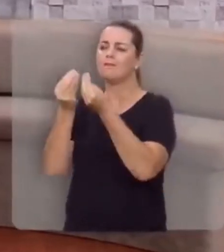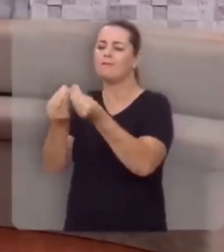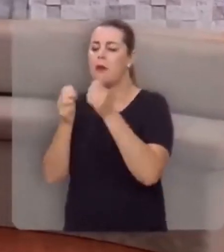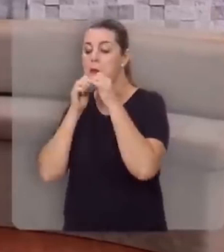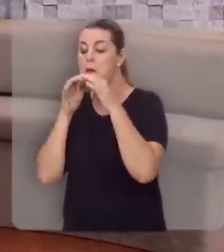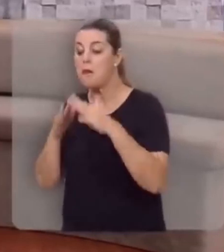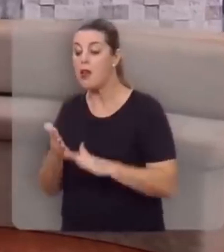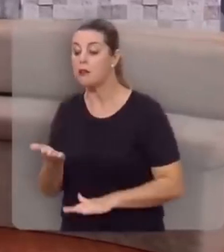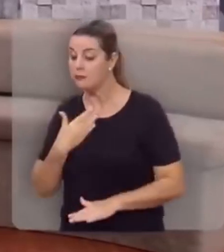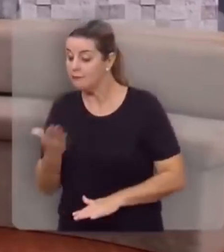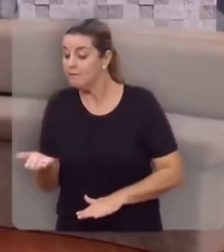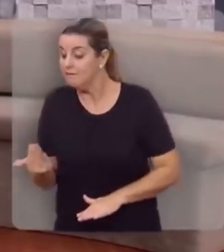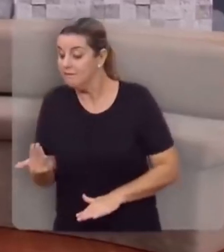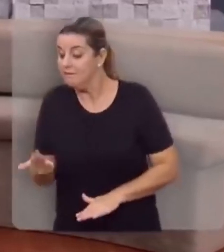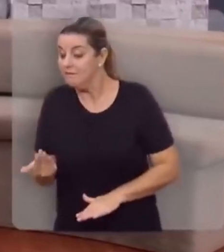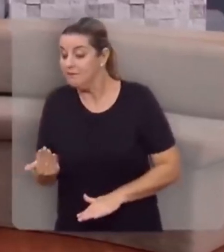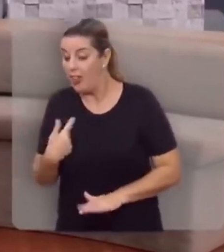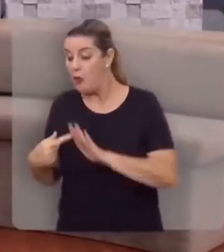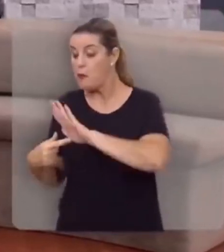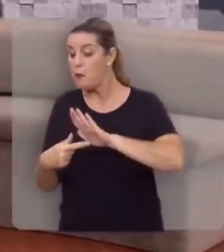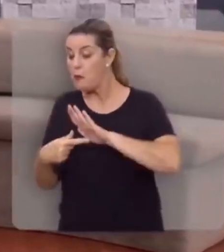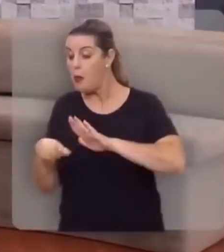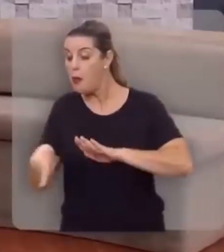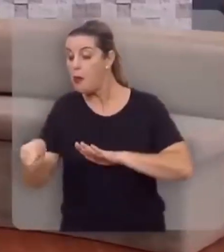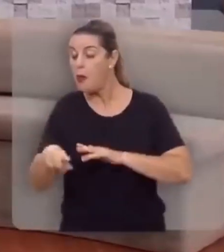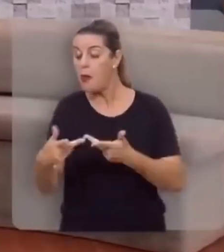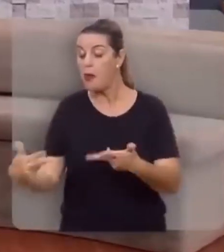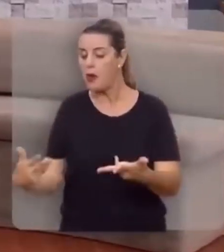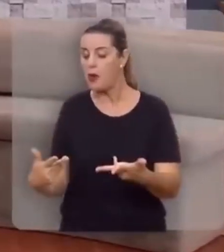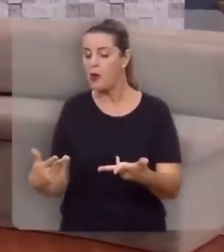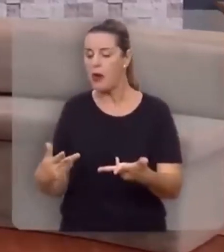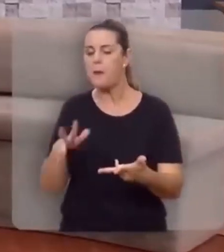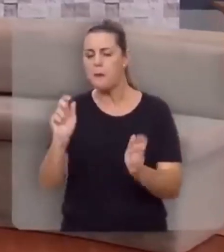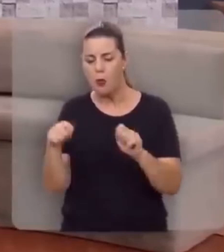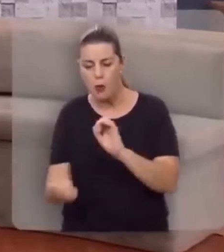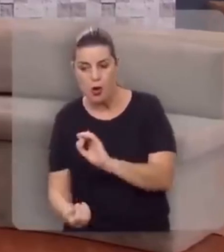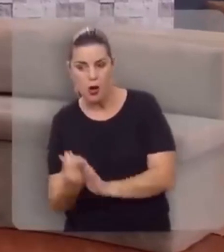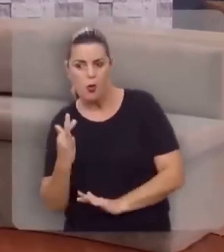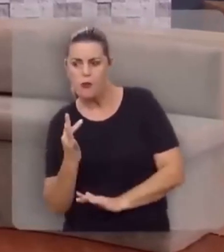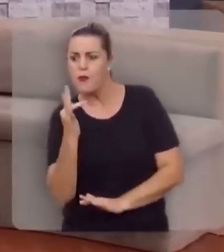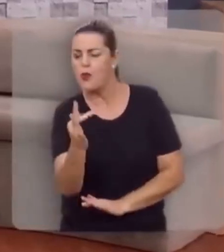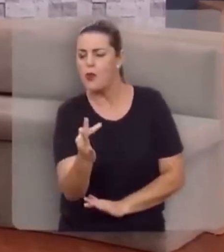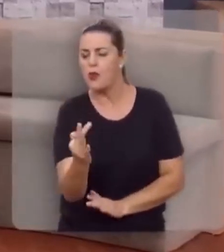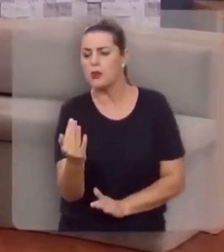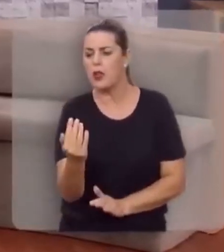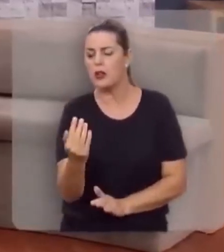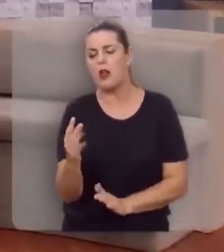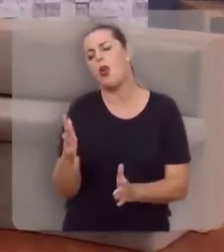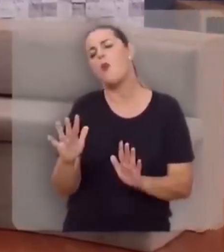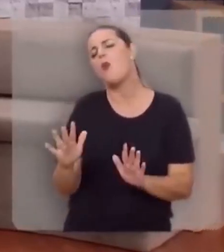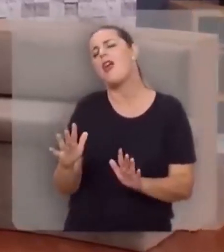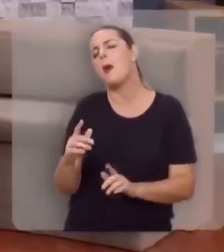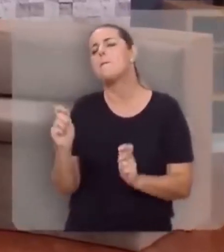uma porta no céu e disse, sobe para aqui e eu te mostrarei não as coisas que talvez aconteçam, não as coisas que